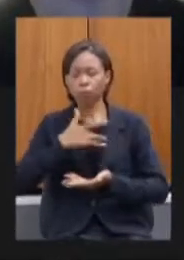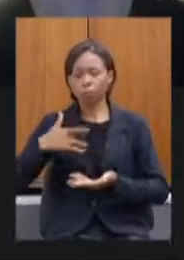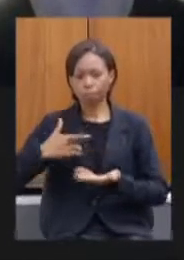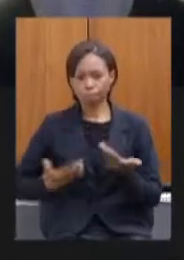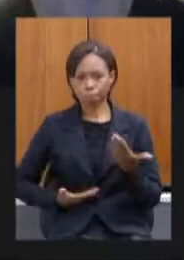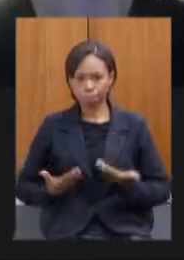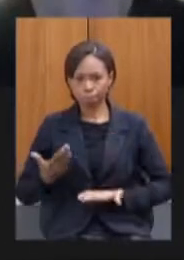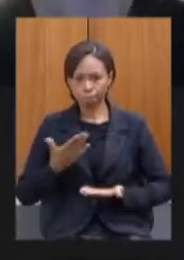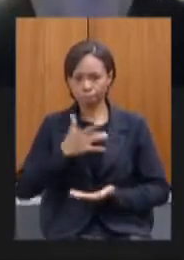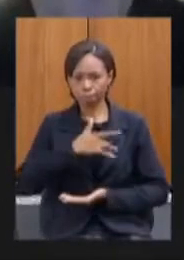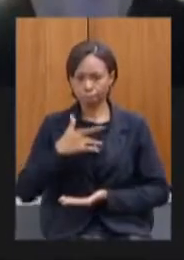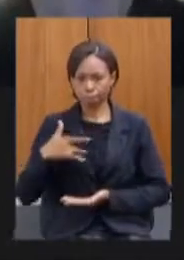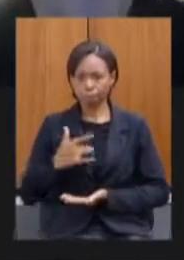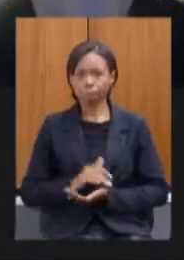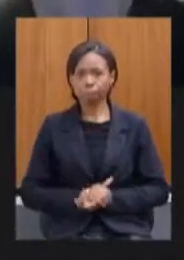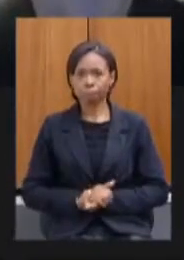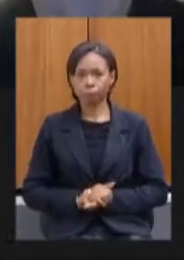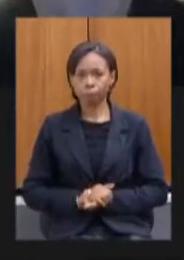próximo por favor